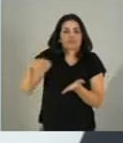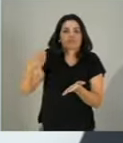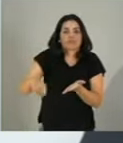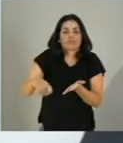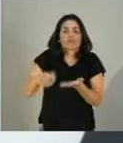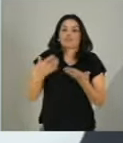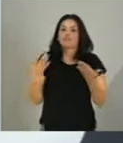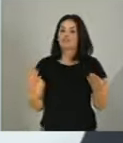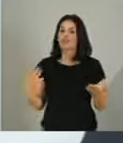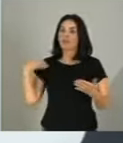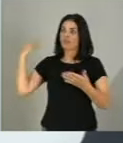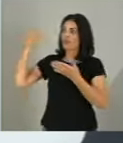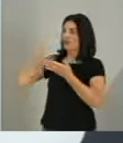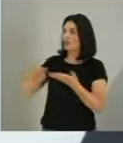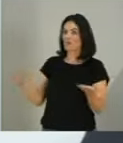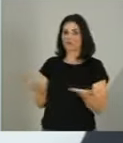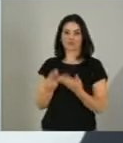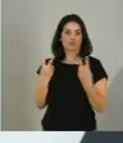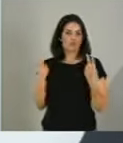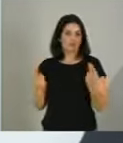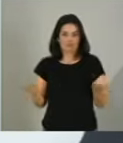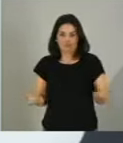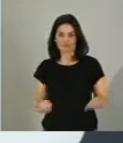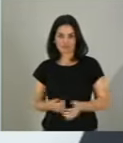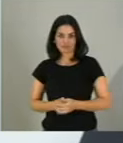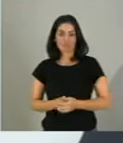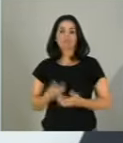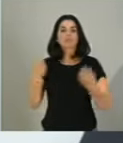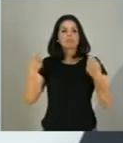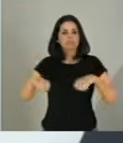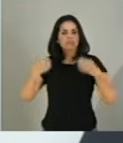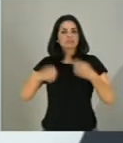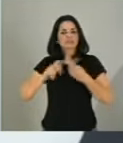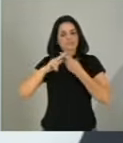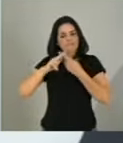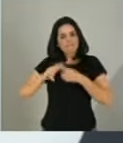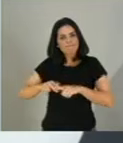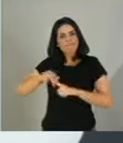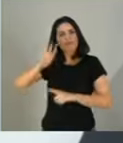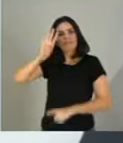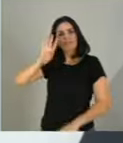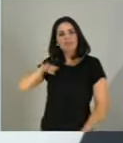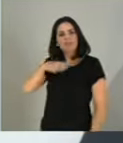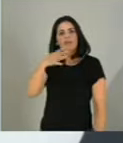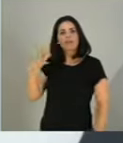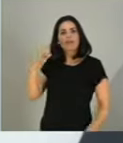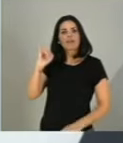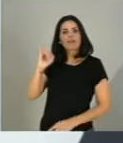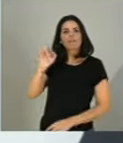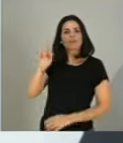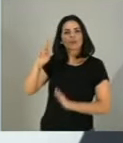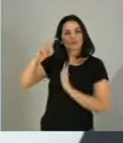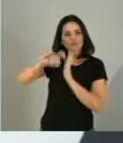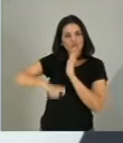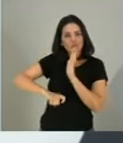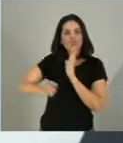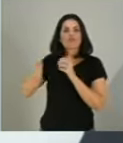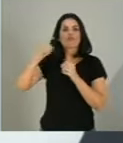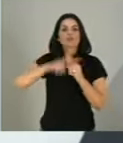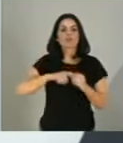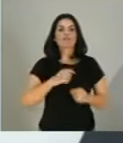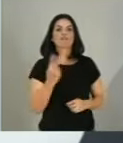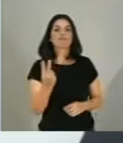a tabela do imposto de renda e voltarmos a ter uma política de valorização do